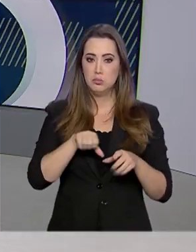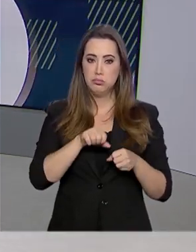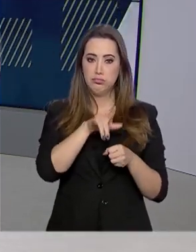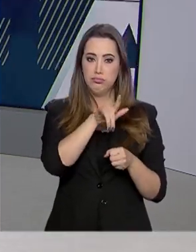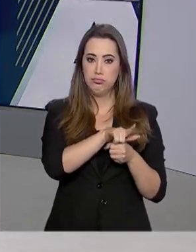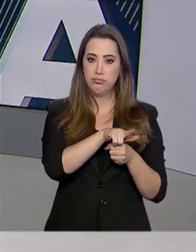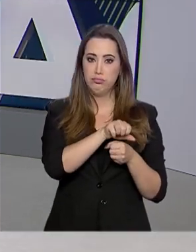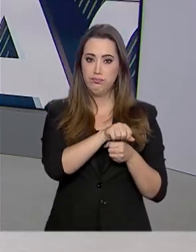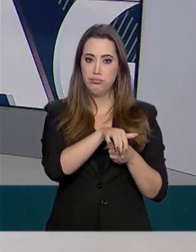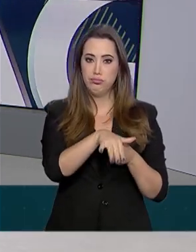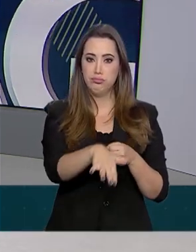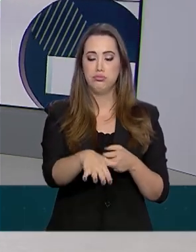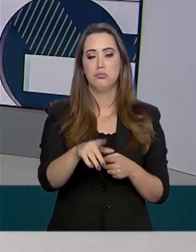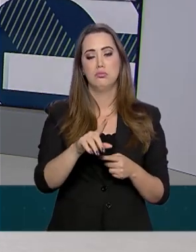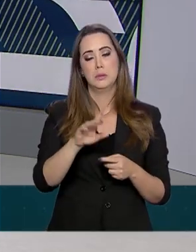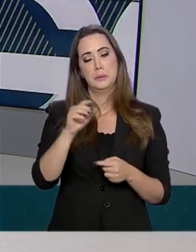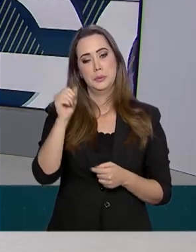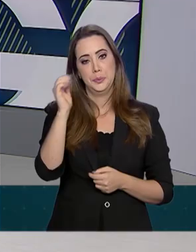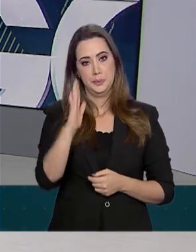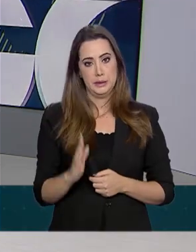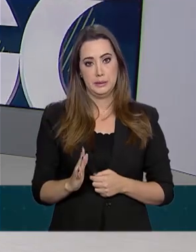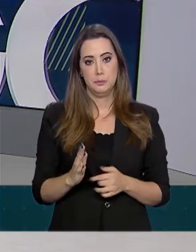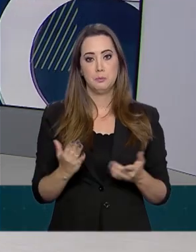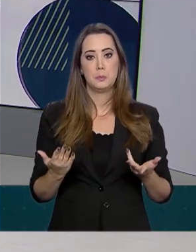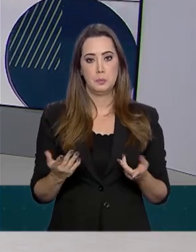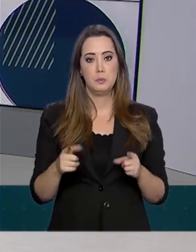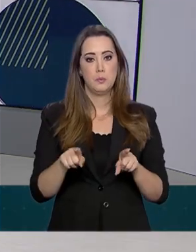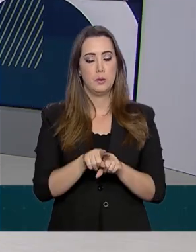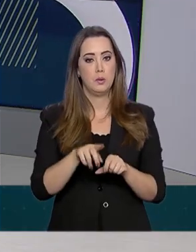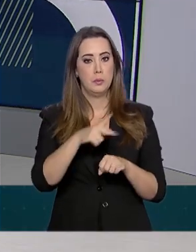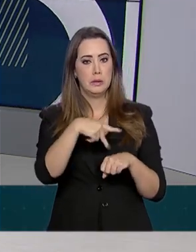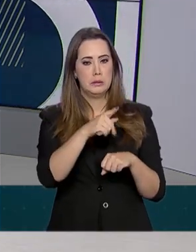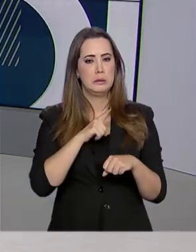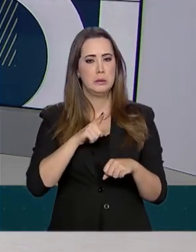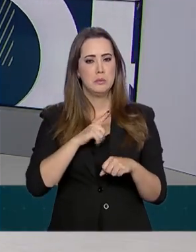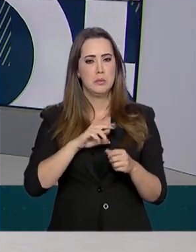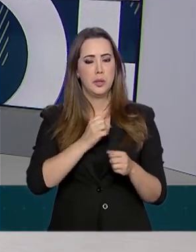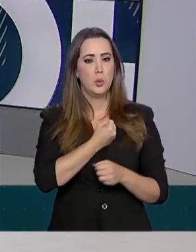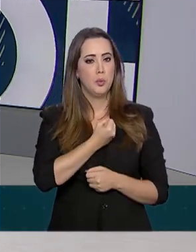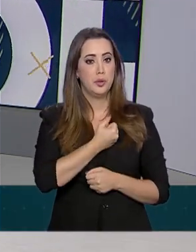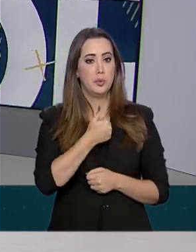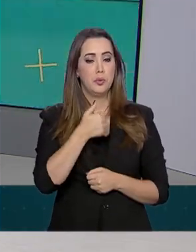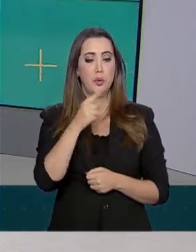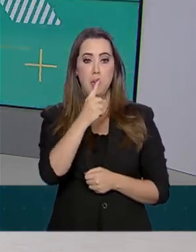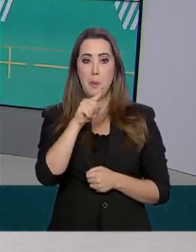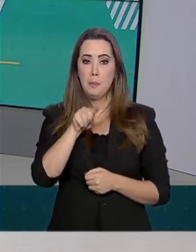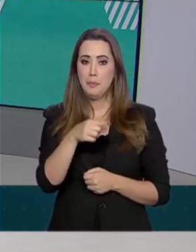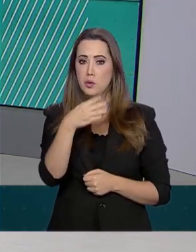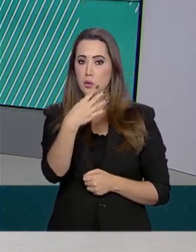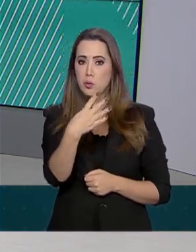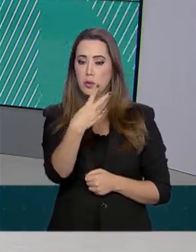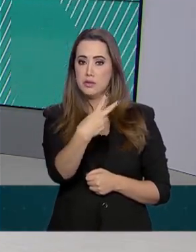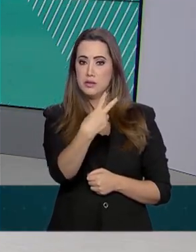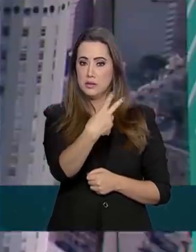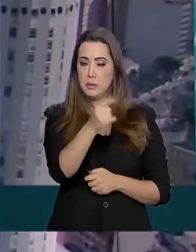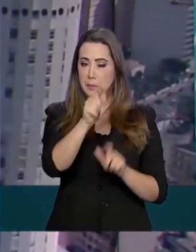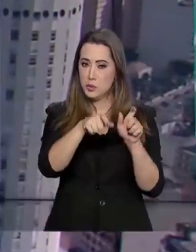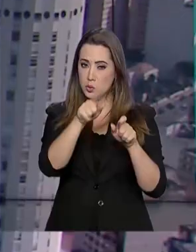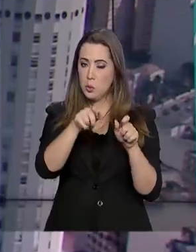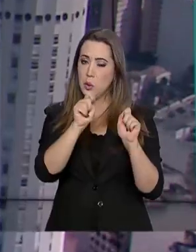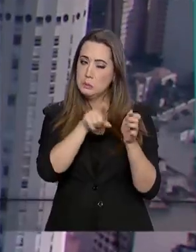Brasil, segundo o Ministério da Saúde. O país também contabiliza 1.422 casos suspeitos.